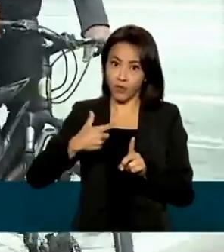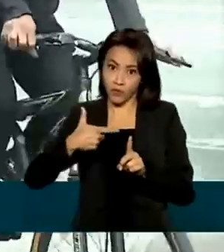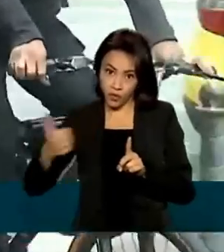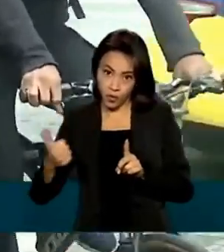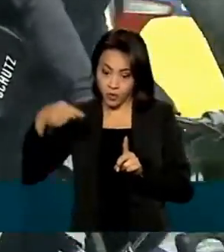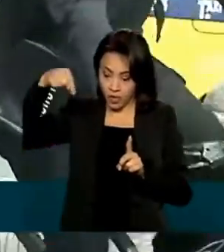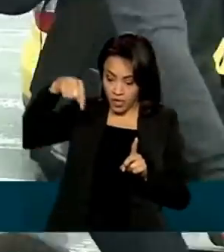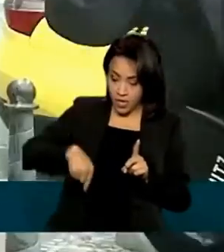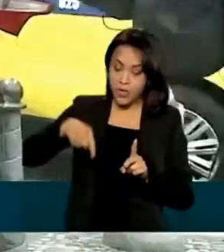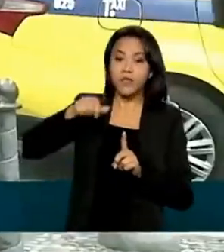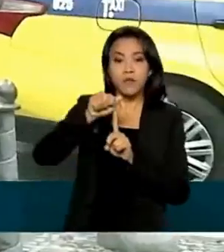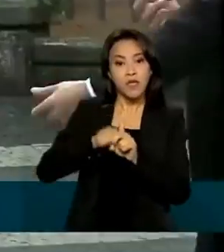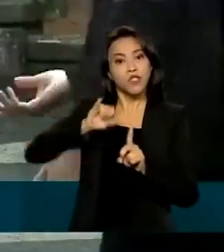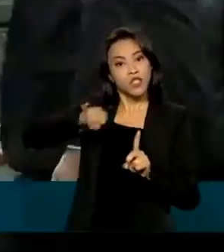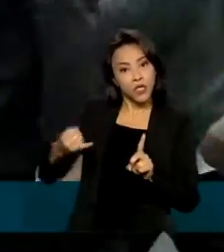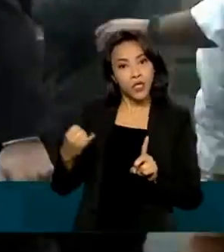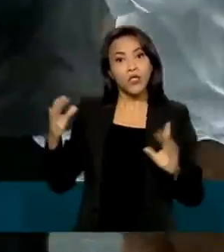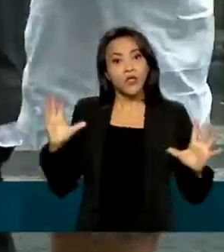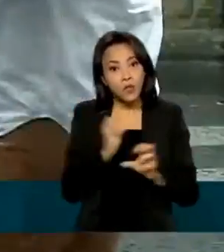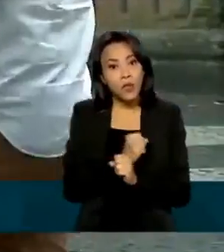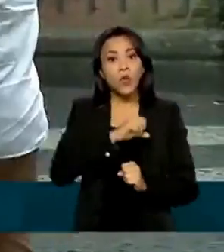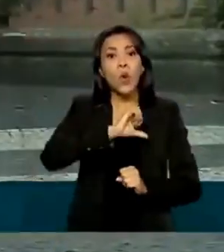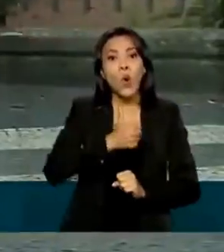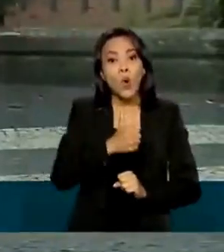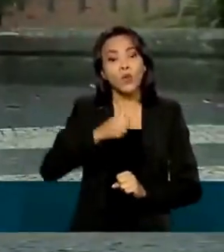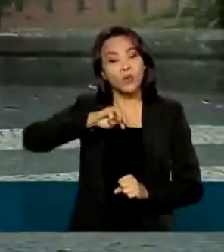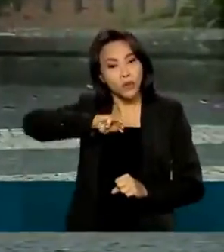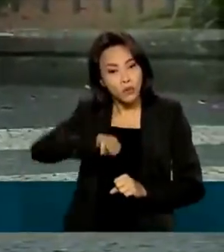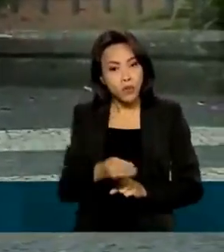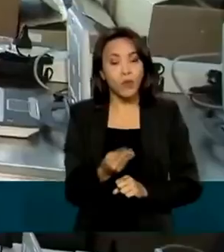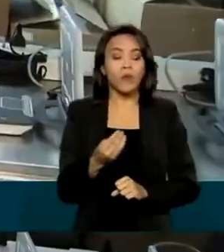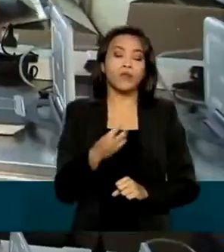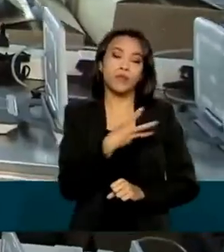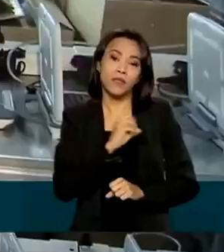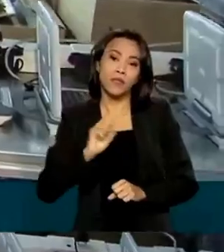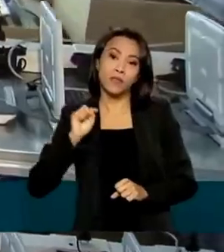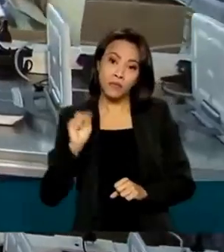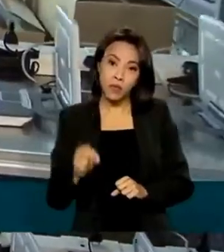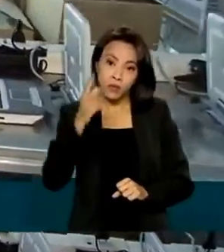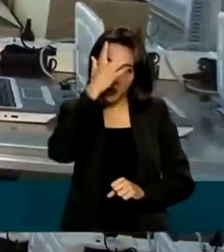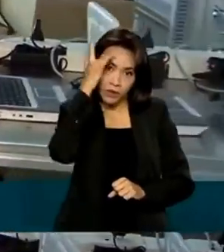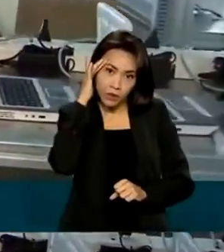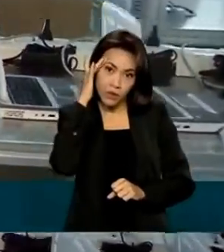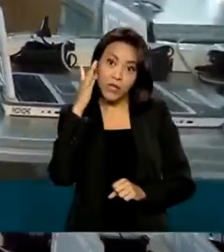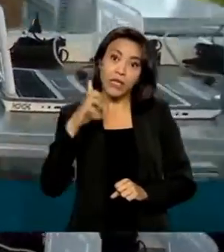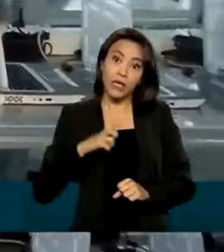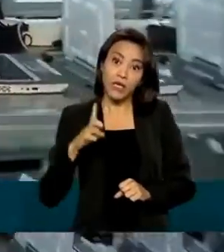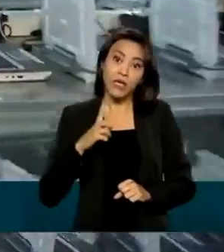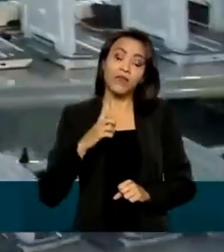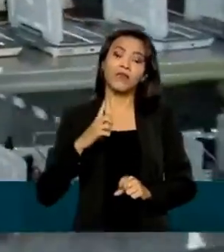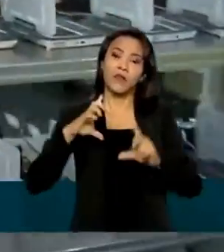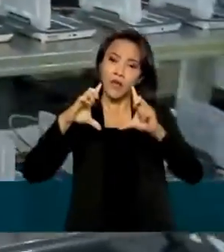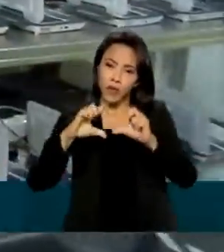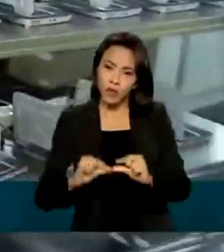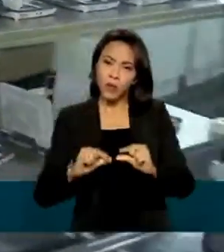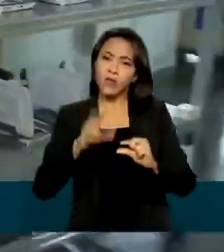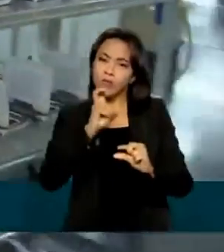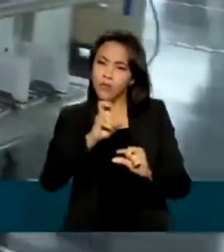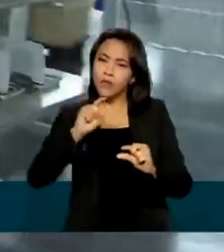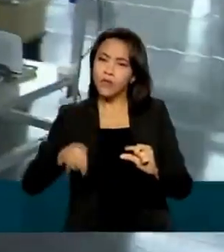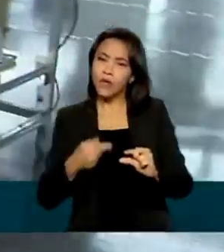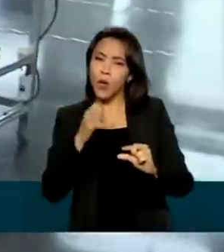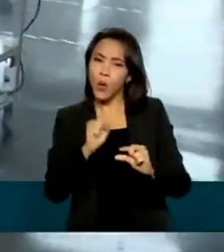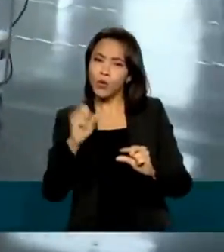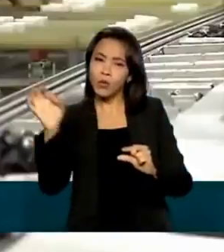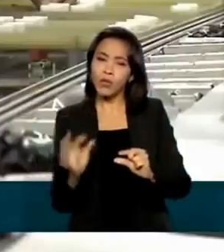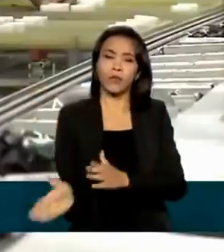ano, agora são 11 milhões e 300 mil pessoas, num recuo de 5,8%. Na comparação